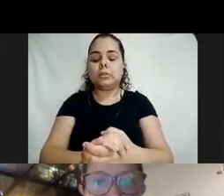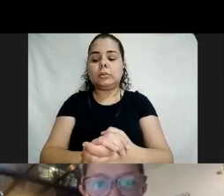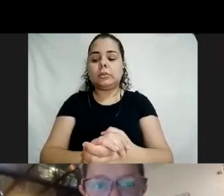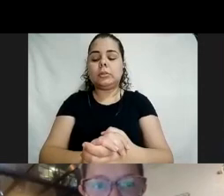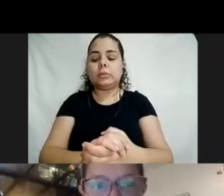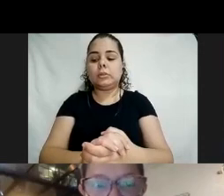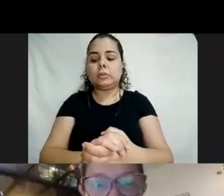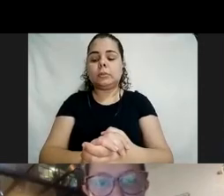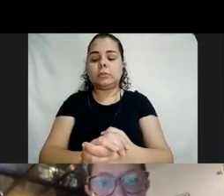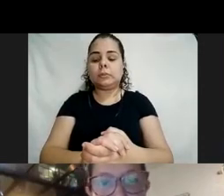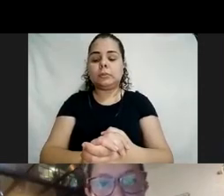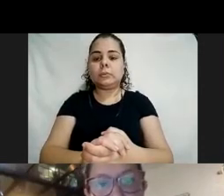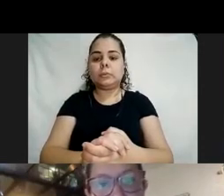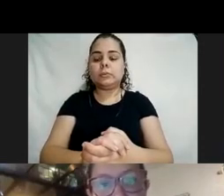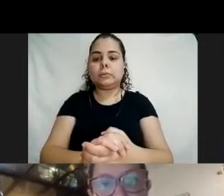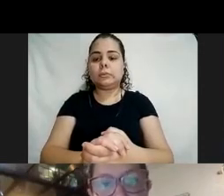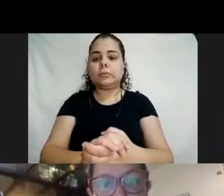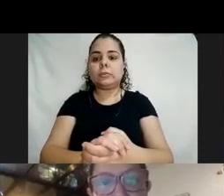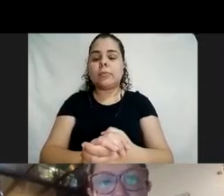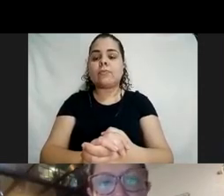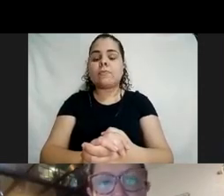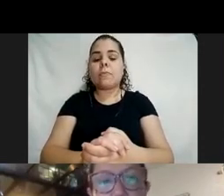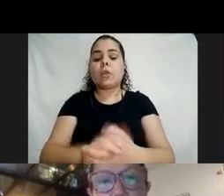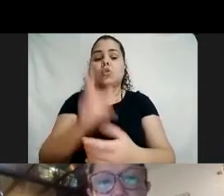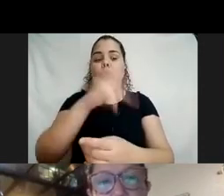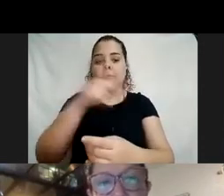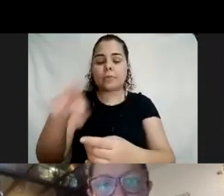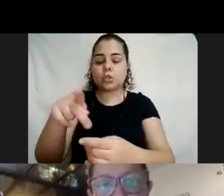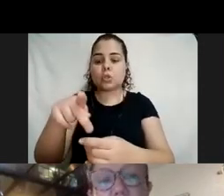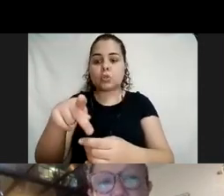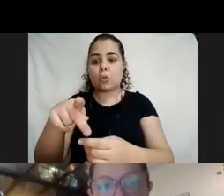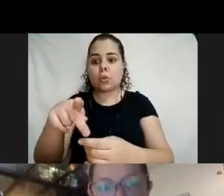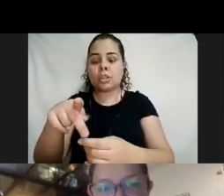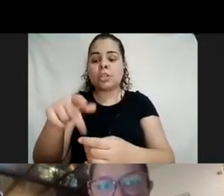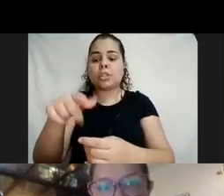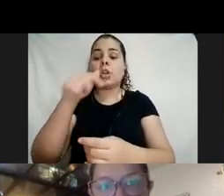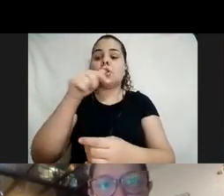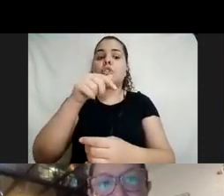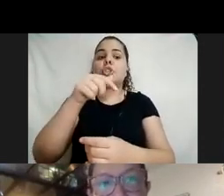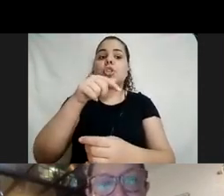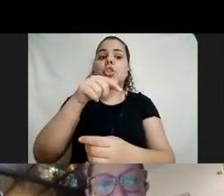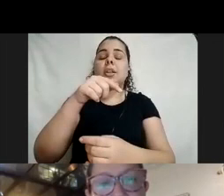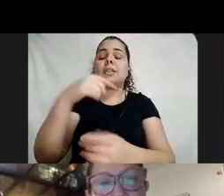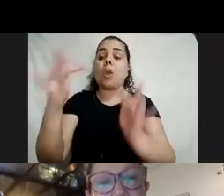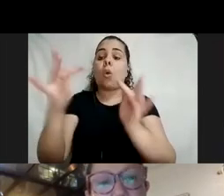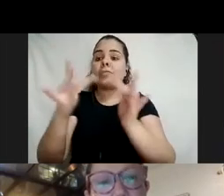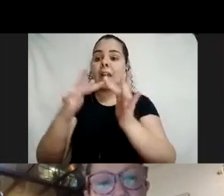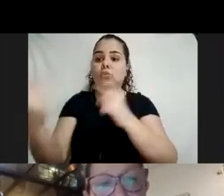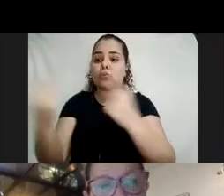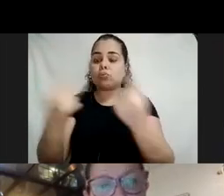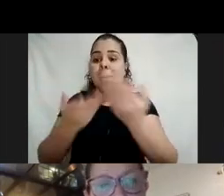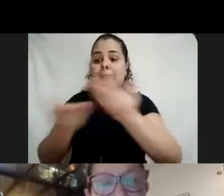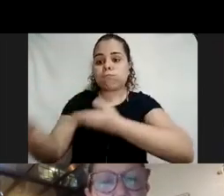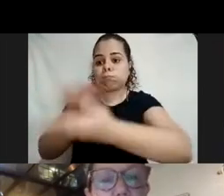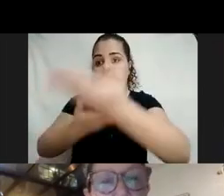verdade, para o ano seguinte, aonde os professores de um ano têm contato com os professores do ano seguinte para que criem uma